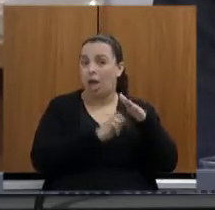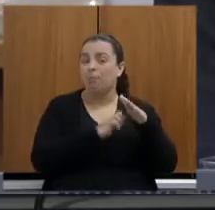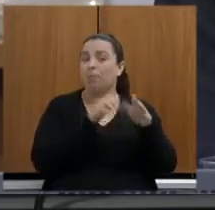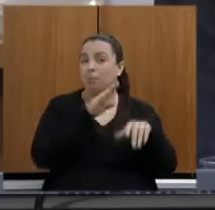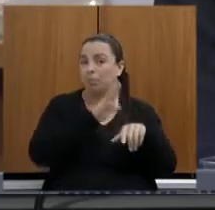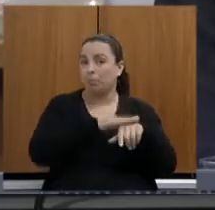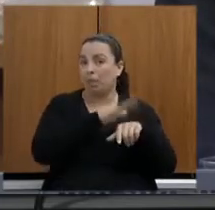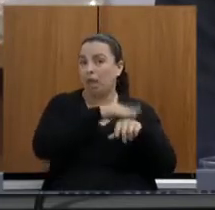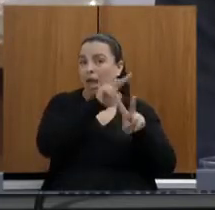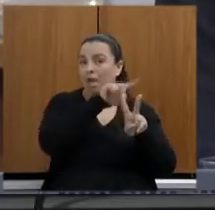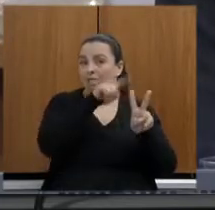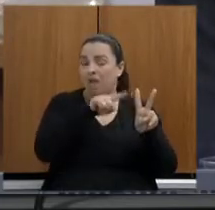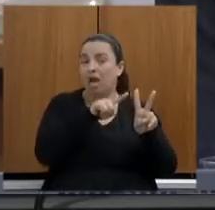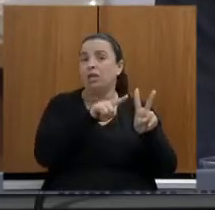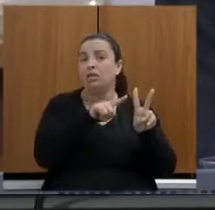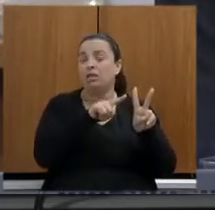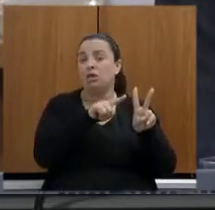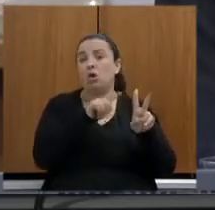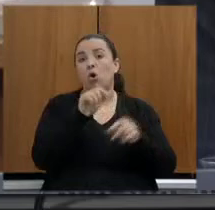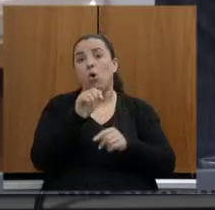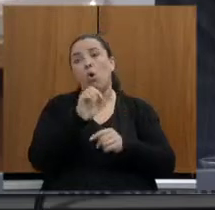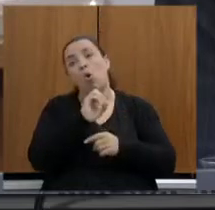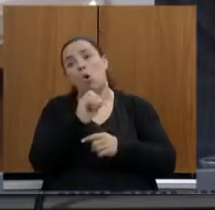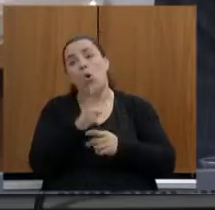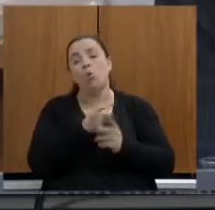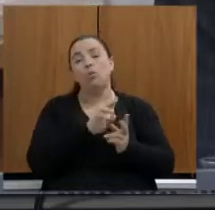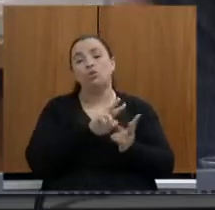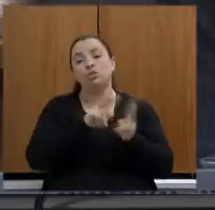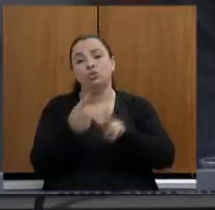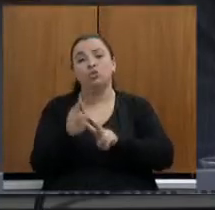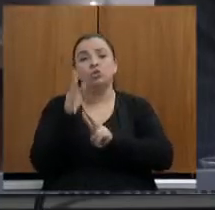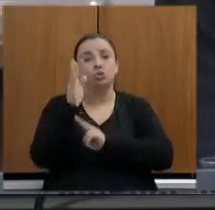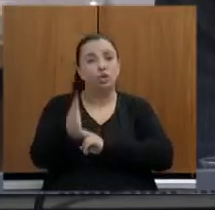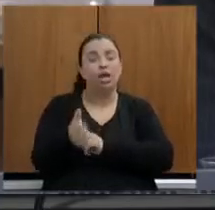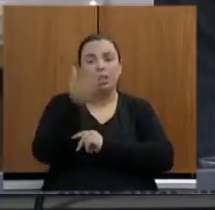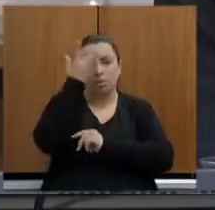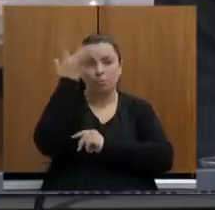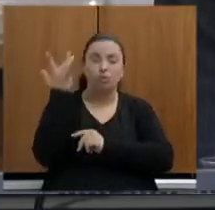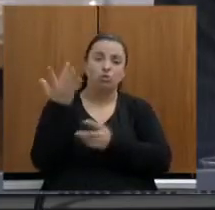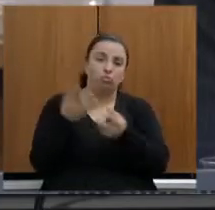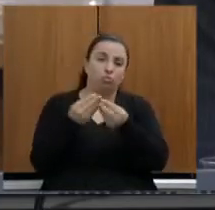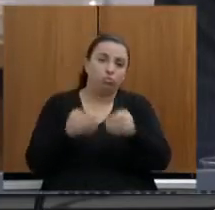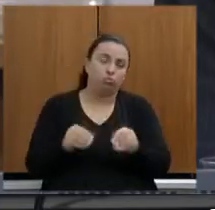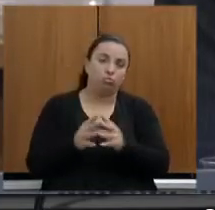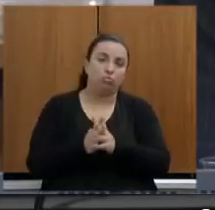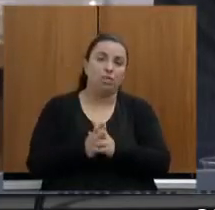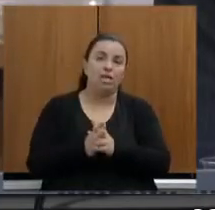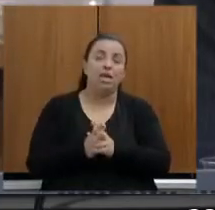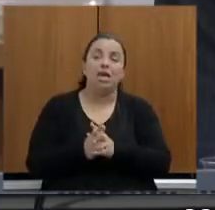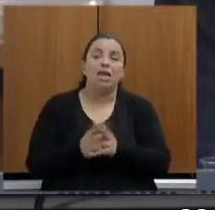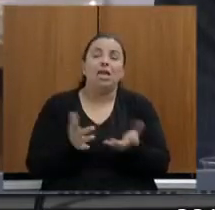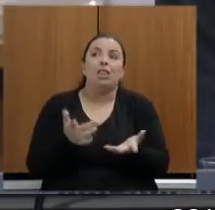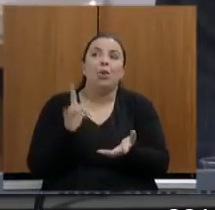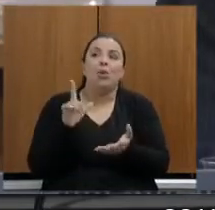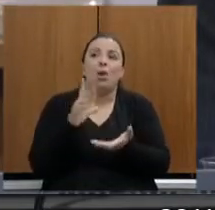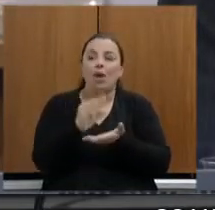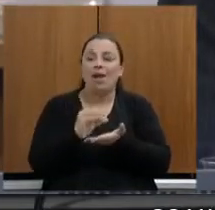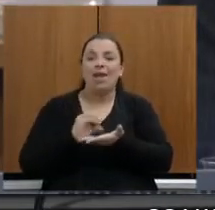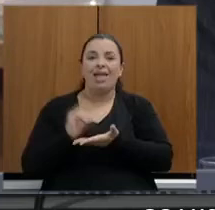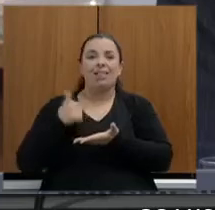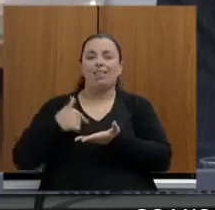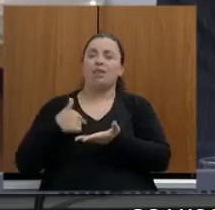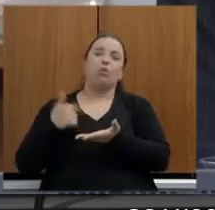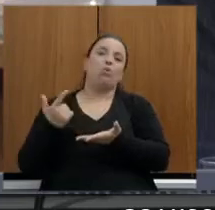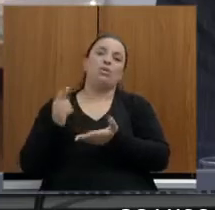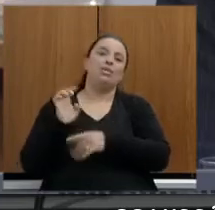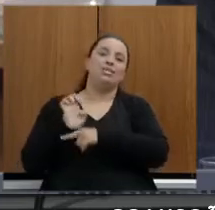diretamente para os atingidos. Então, não há trânsito desse recurso no caixa do Estado, nem tampouco uma